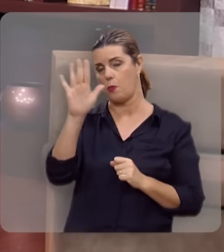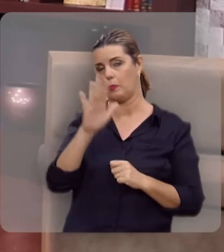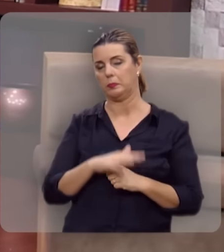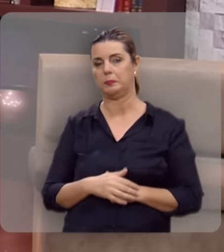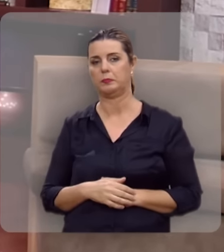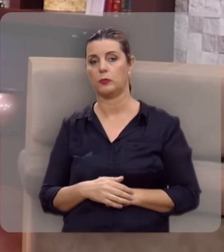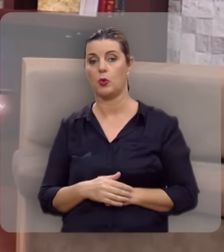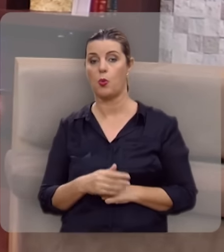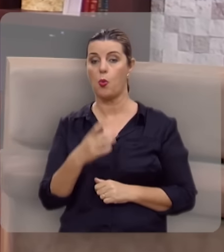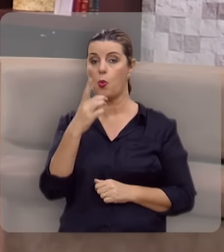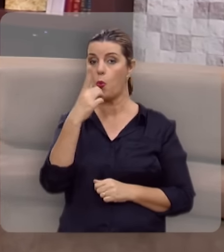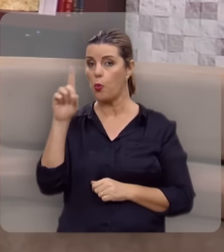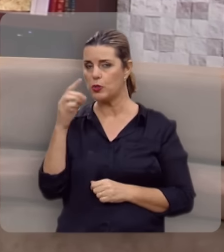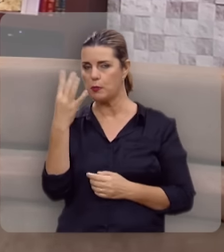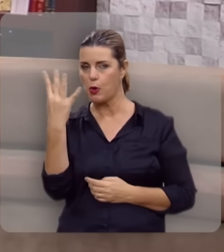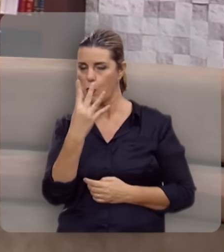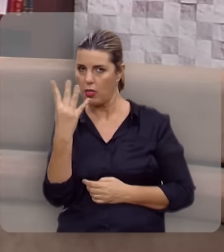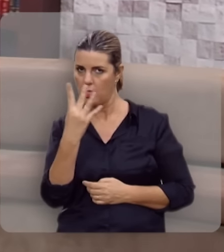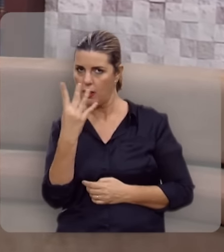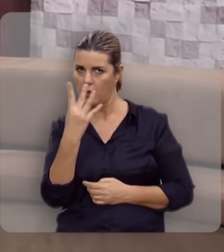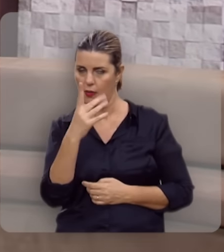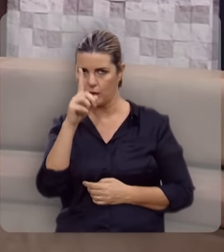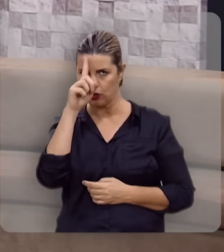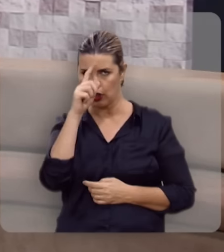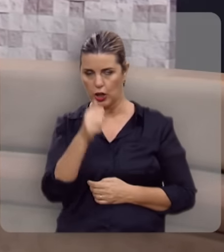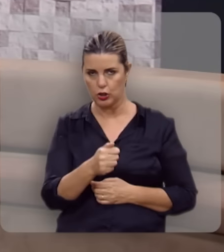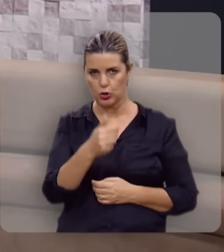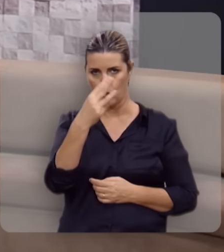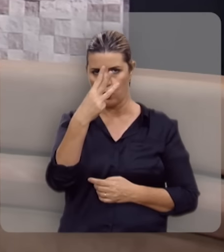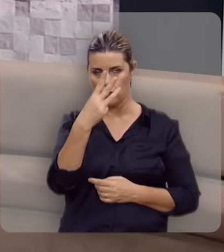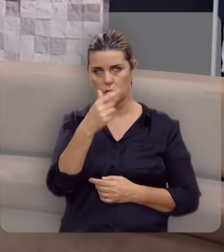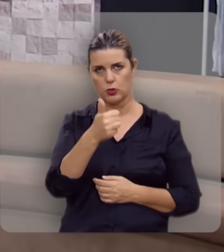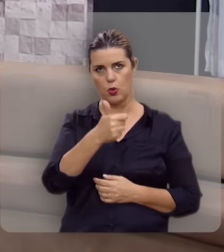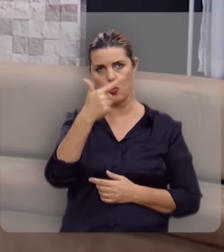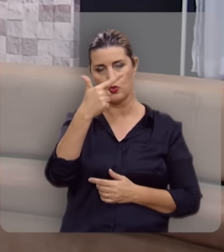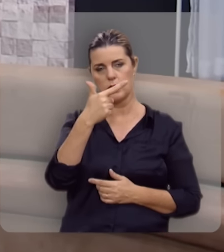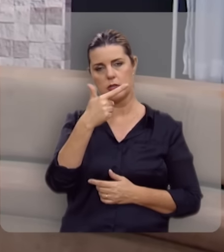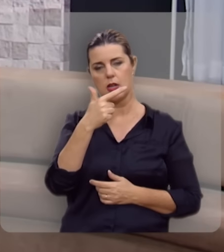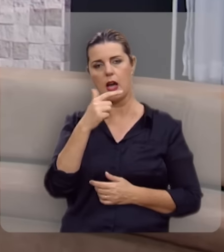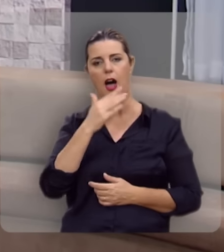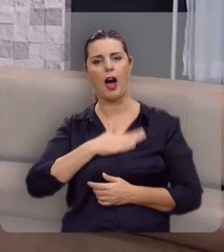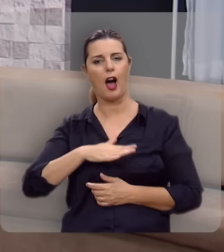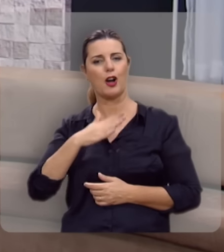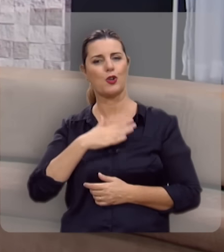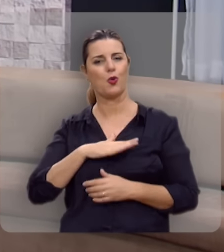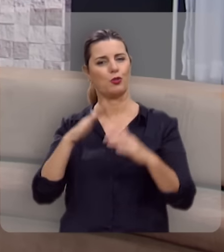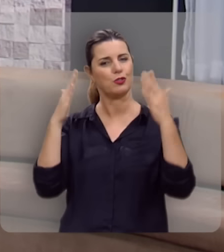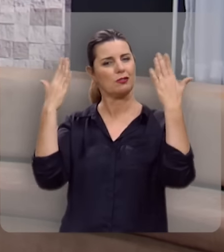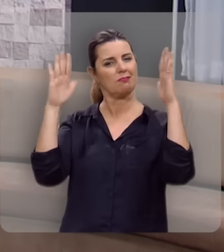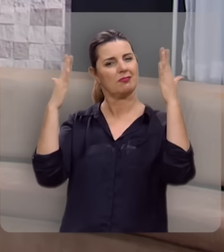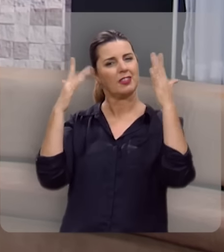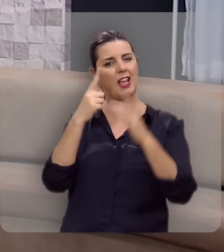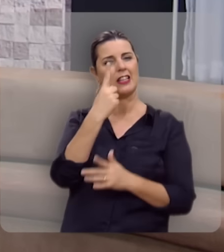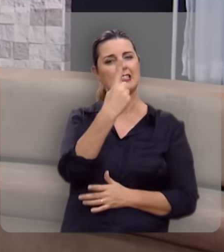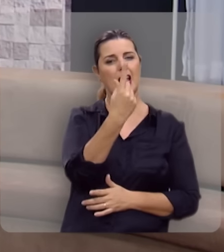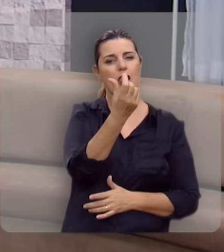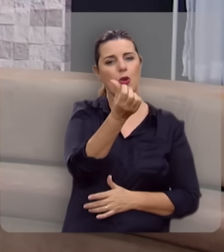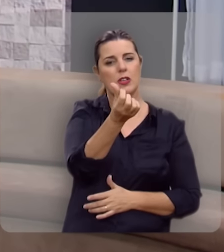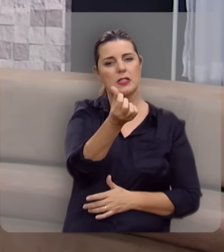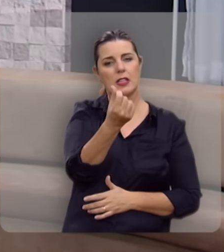Que nesta última quarta-feira, dia 12 de agosto, celebrou